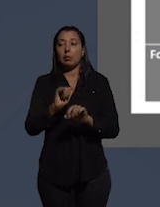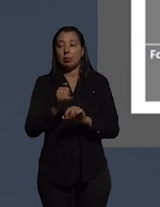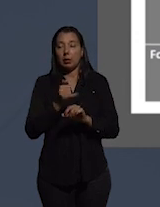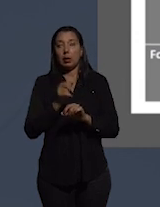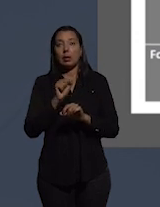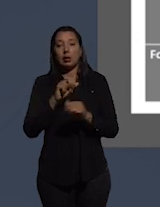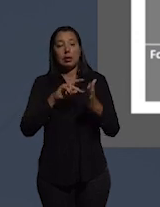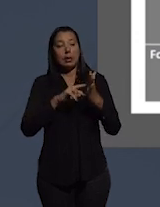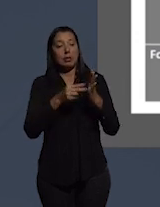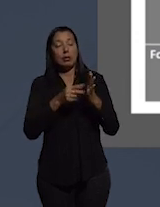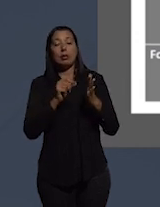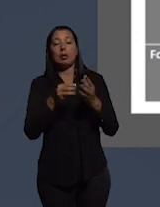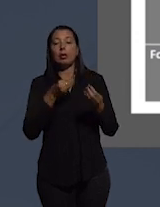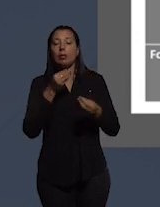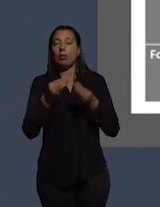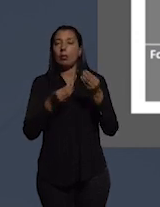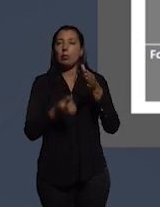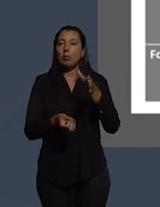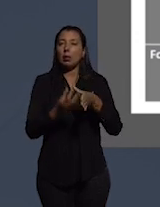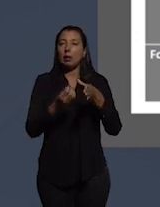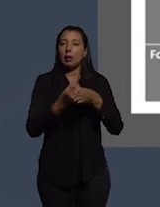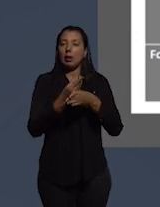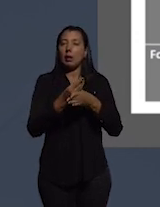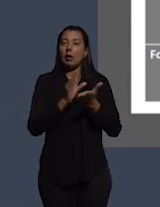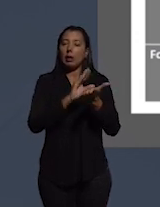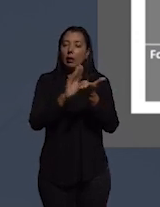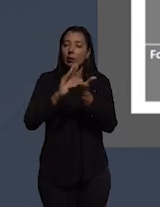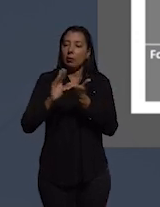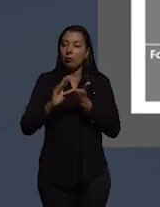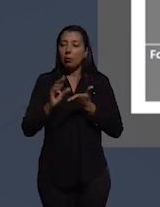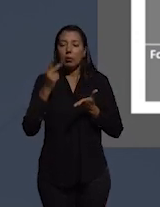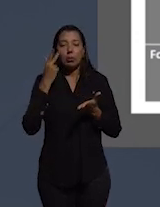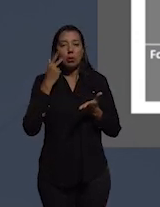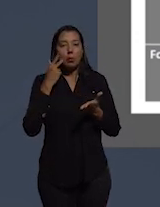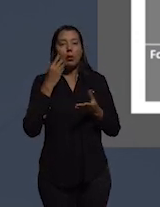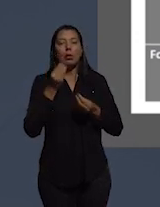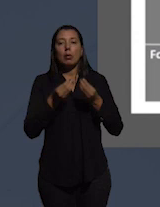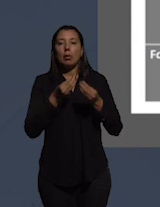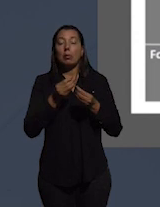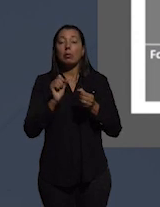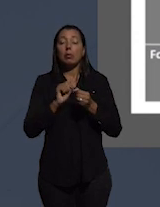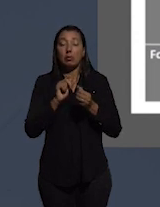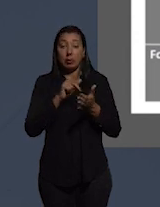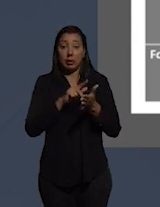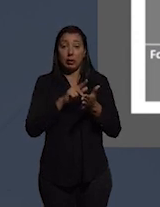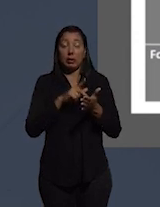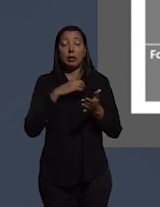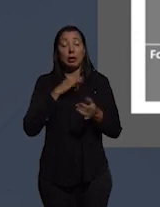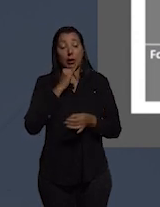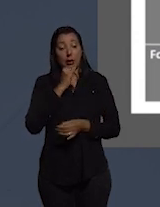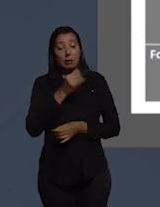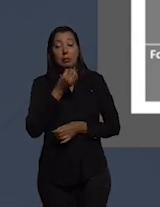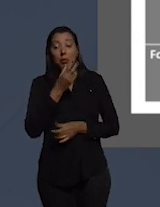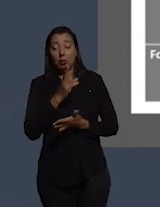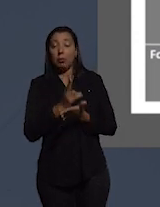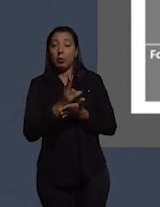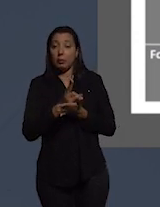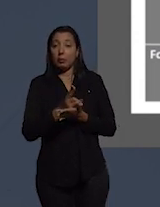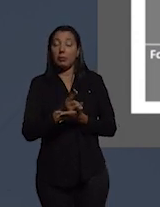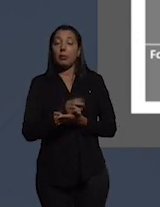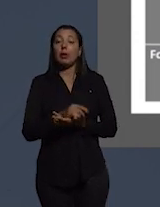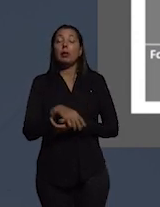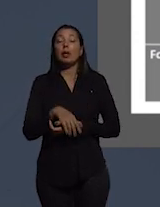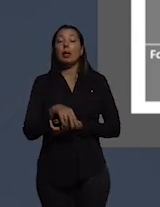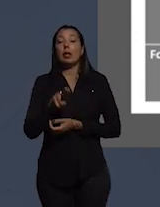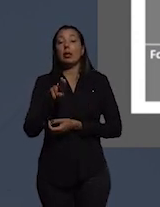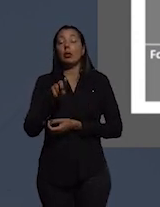significa como gerir recursos naturais de maneira mais eficaz e tem alguns exemplos muito bons por exemplo na Noruega